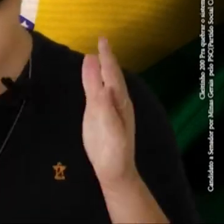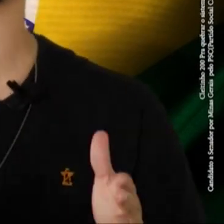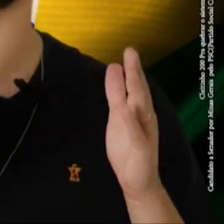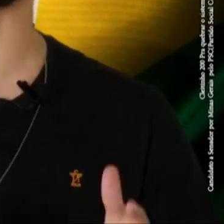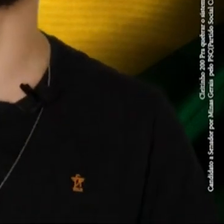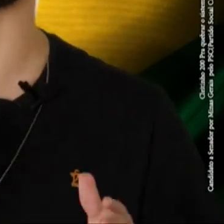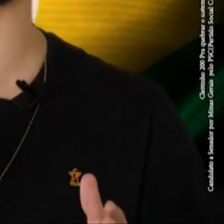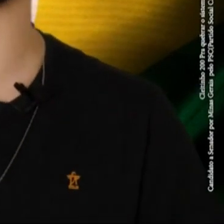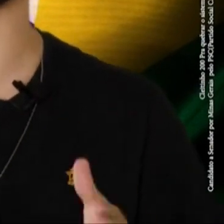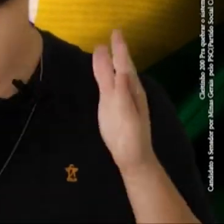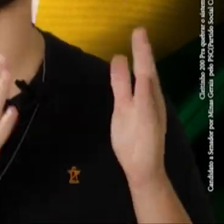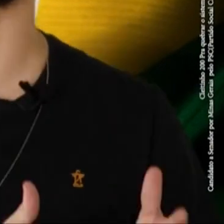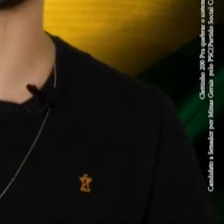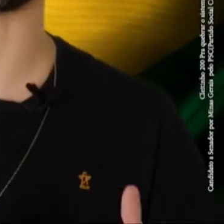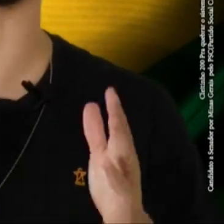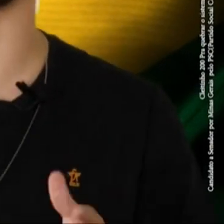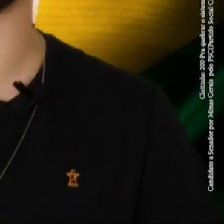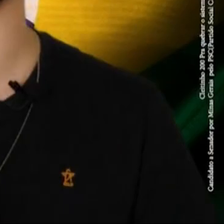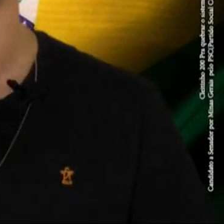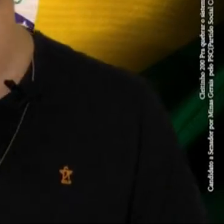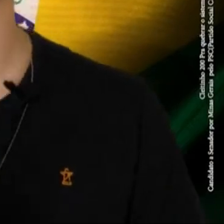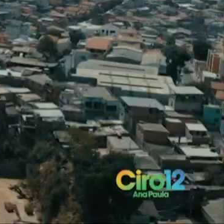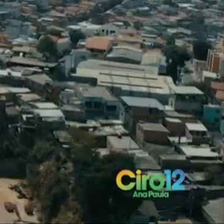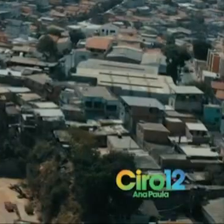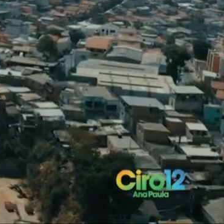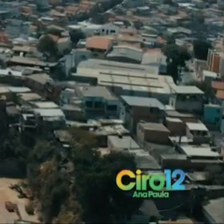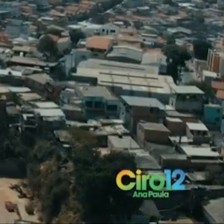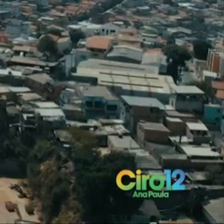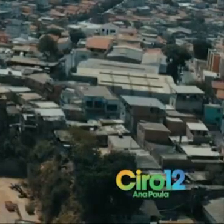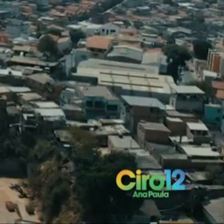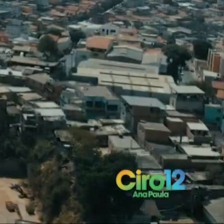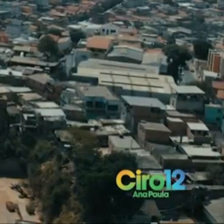e vota 20 na legenda para os estados federais e estaduais. Tamo junto.